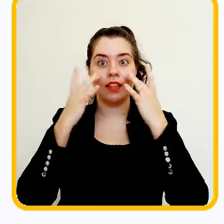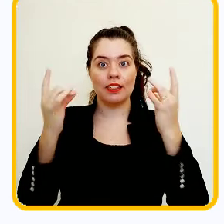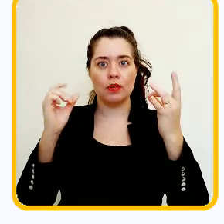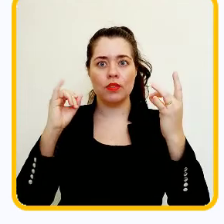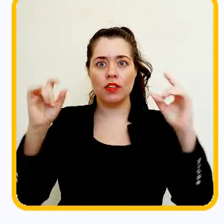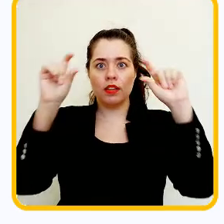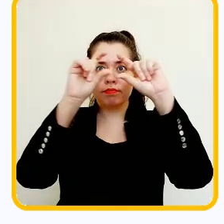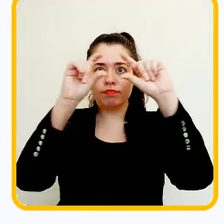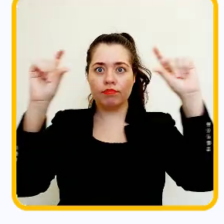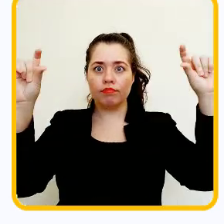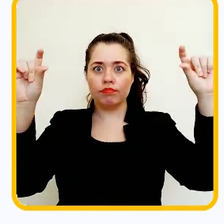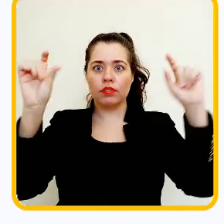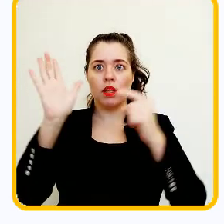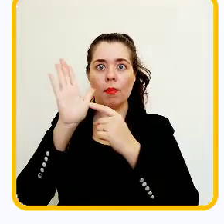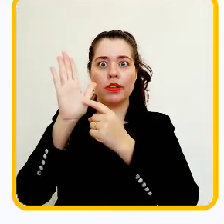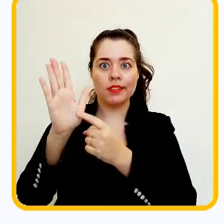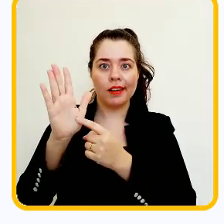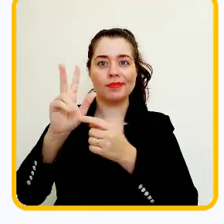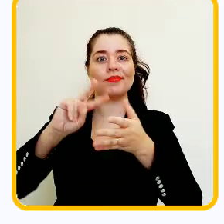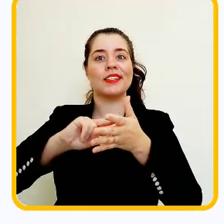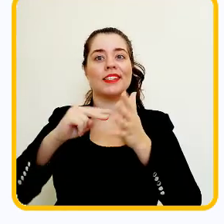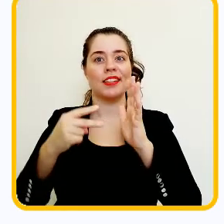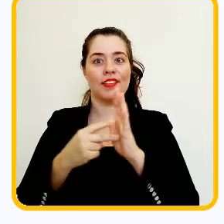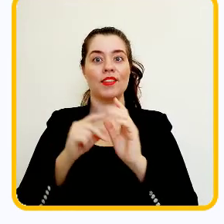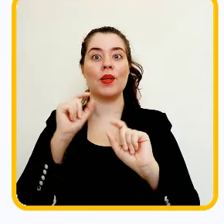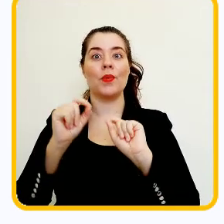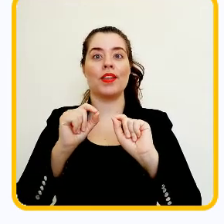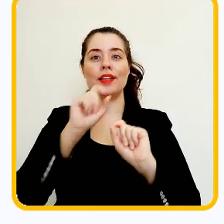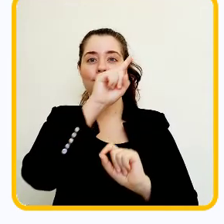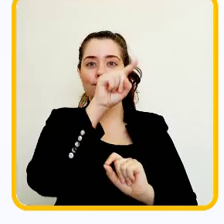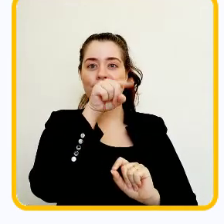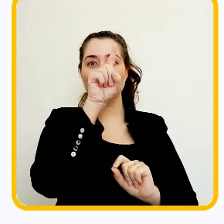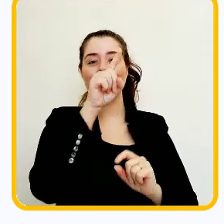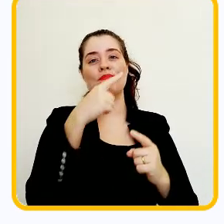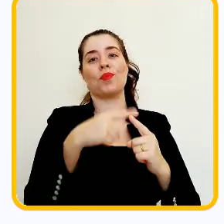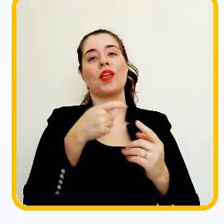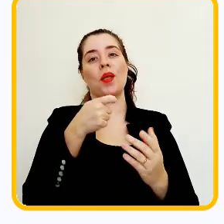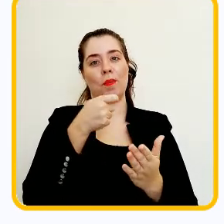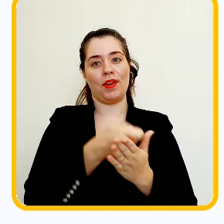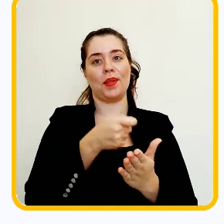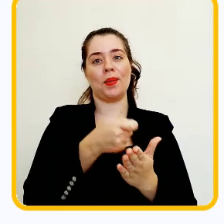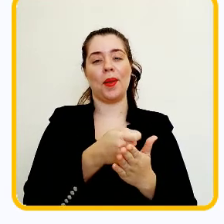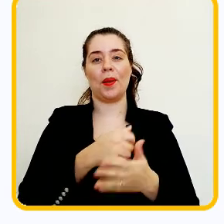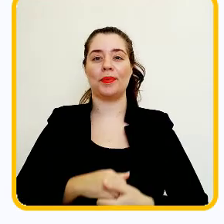se essa mensagem aparecer no seu navegador, é preciso que você marque, pois ele é um campo obrigatório.